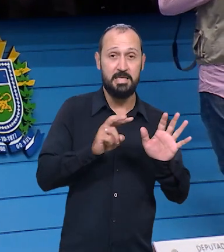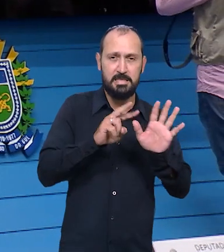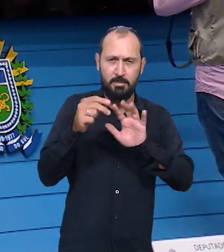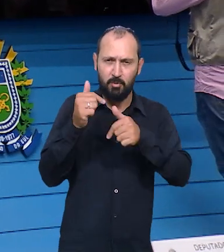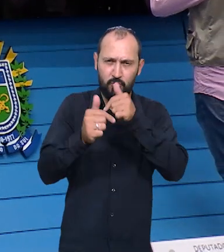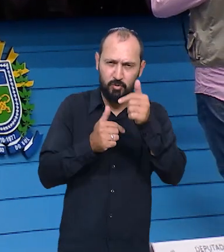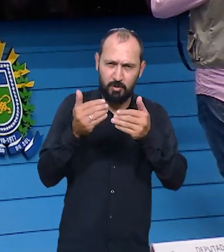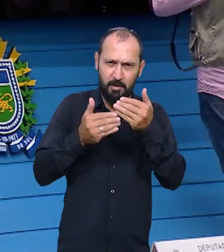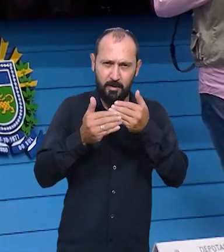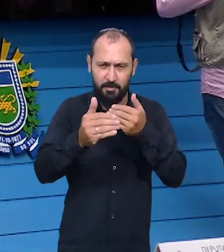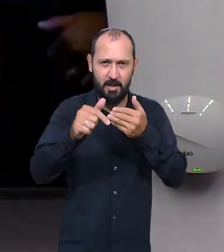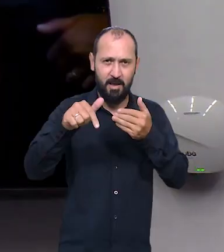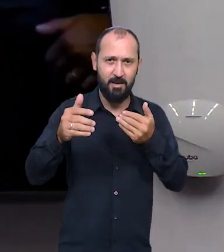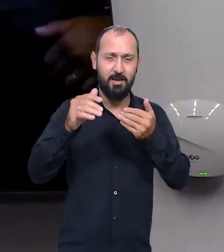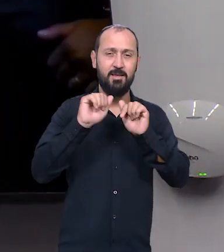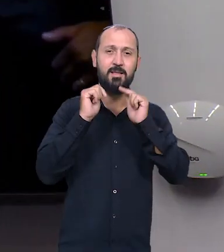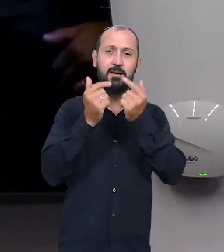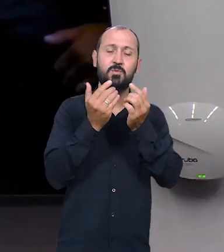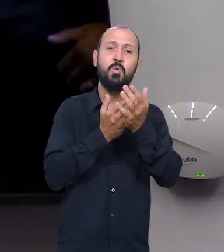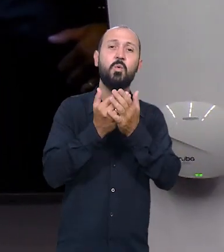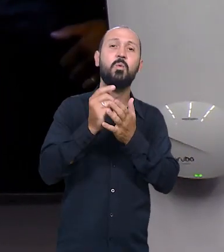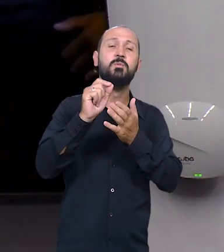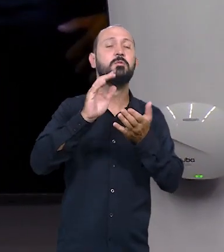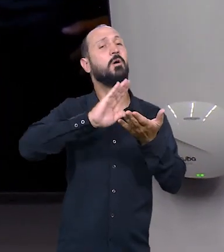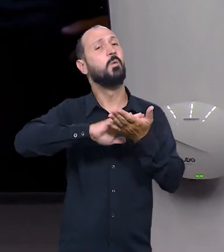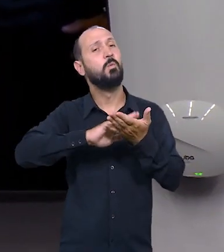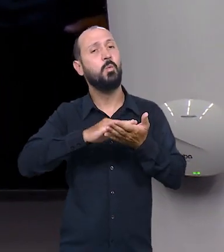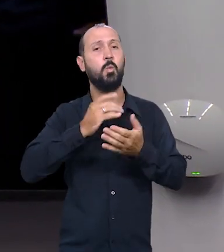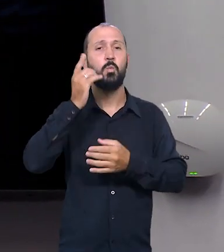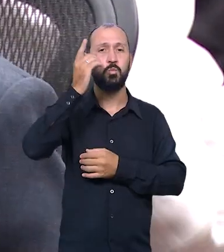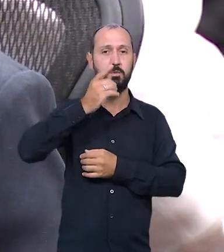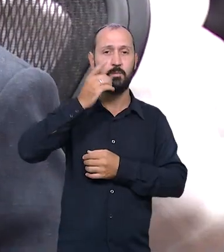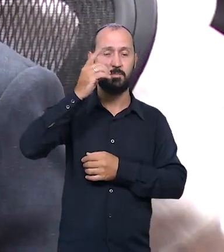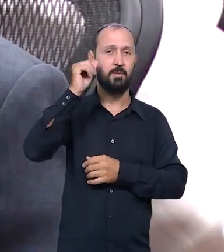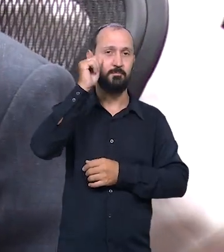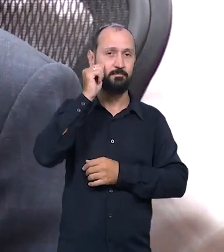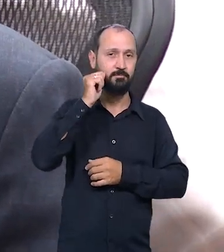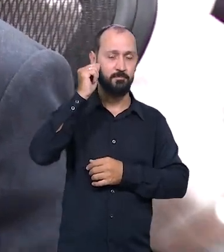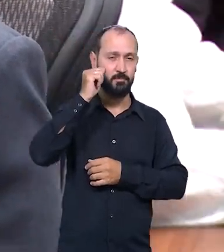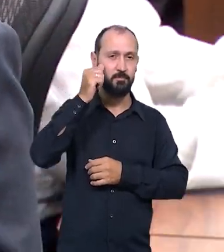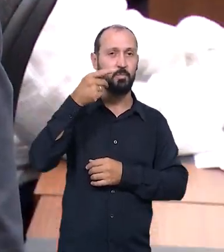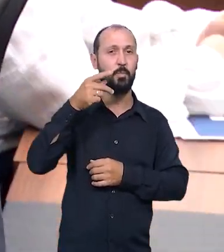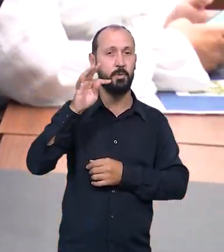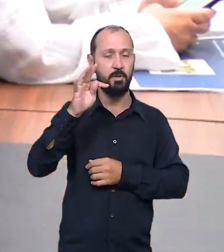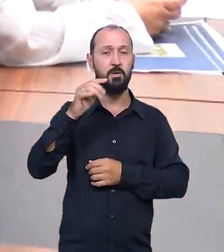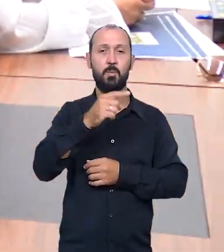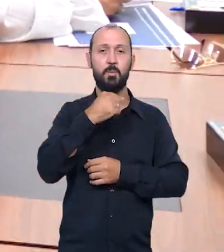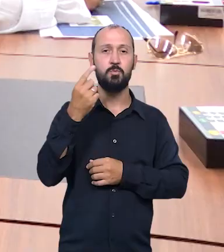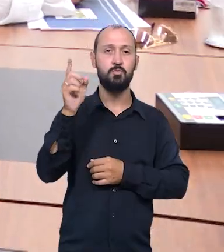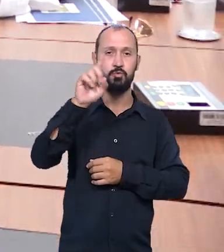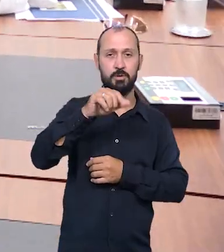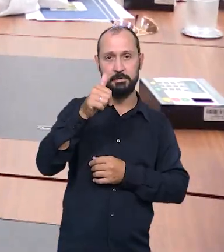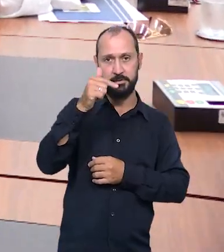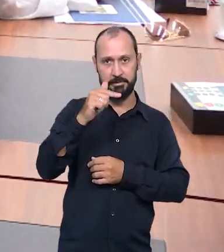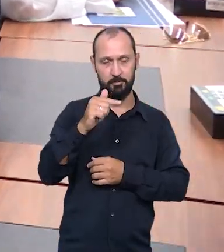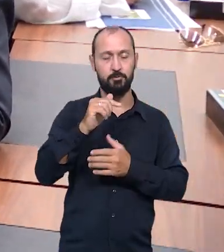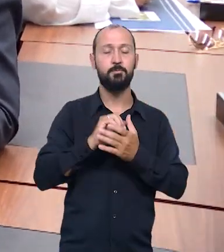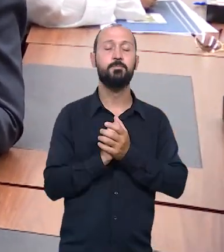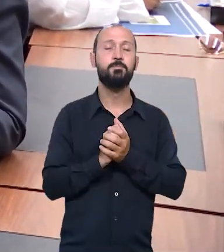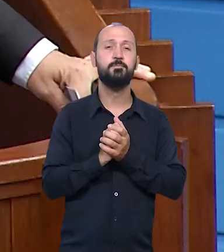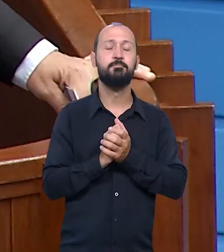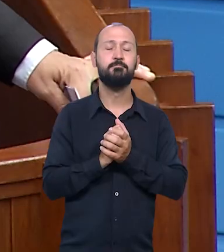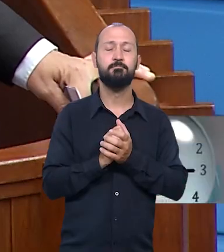A semana de trabalhos na Casa de Leis começou com homenagens ao deputado Amarildo Cruz do PT, que faleceu no último dia